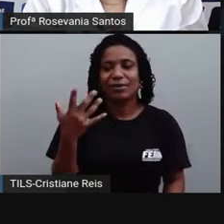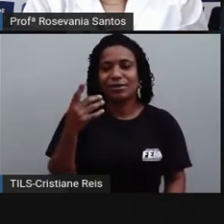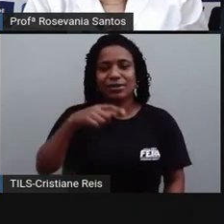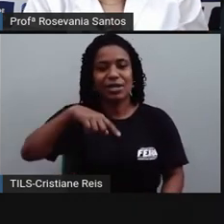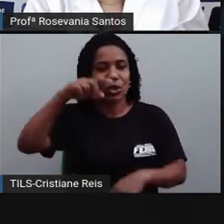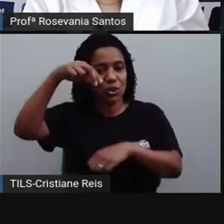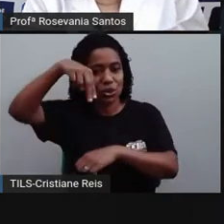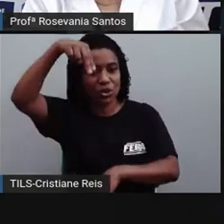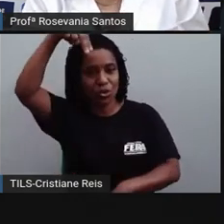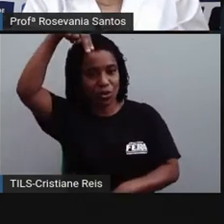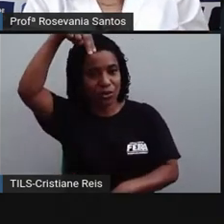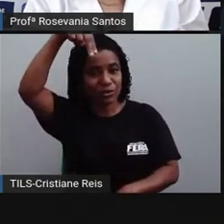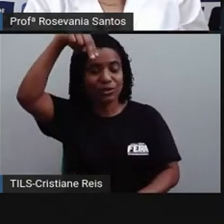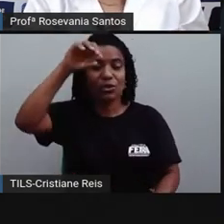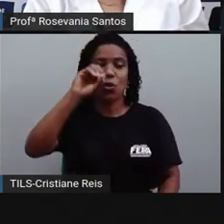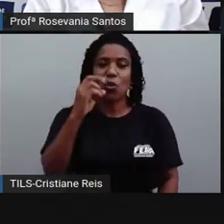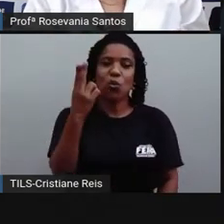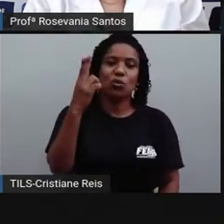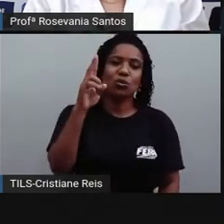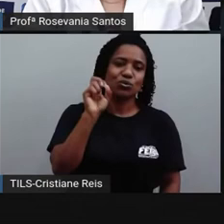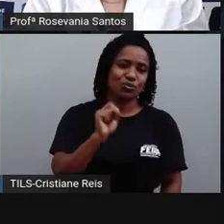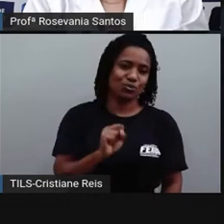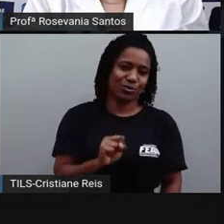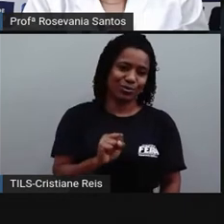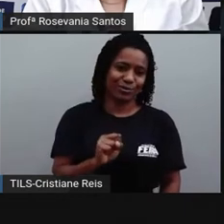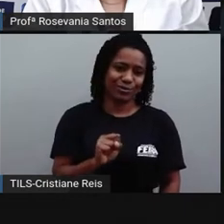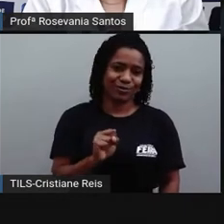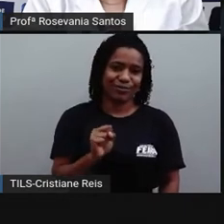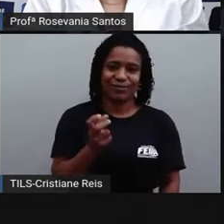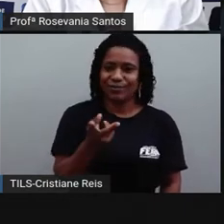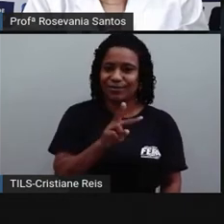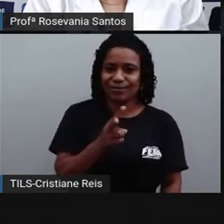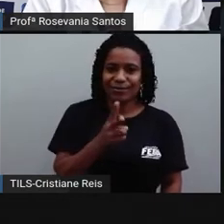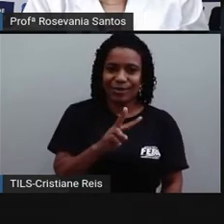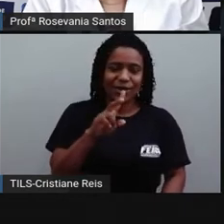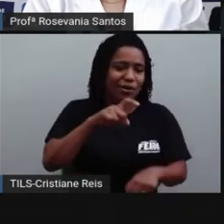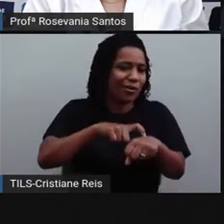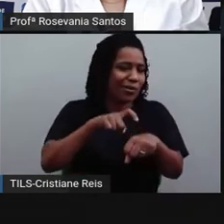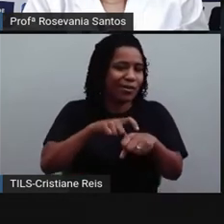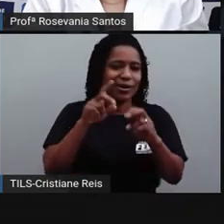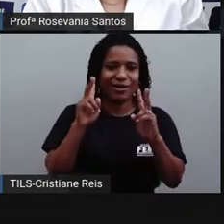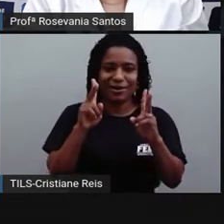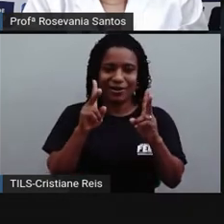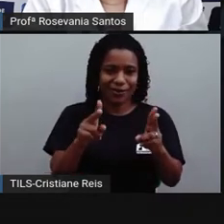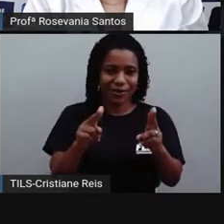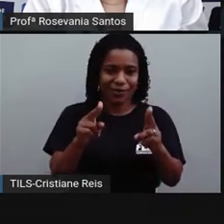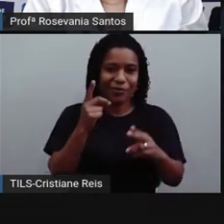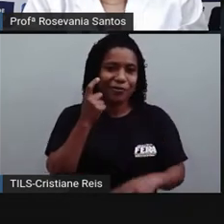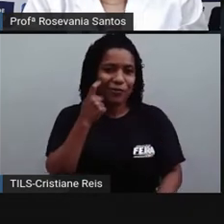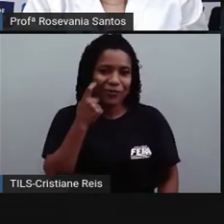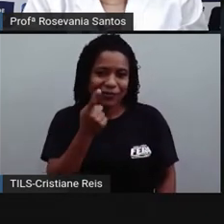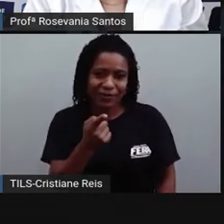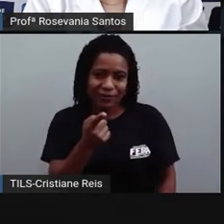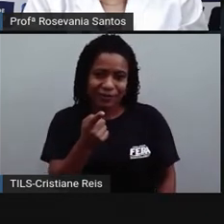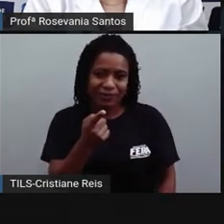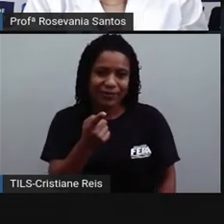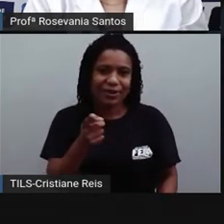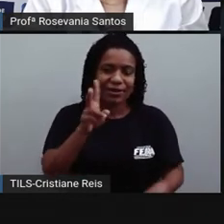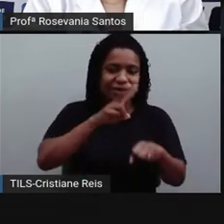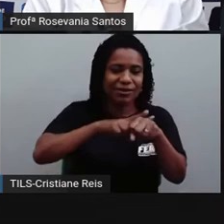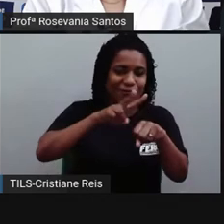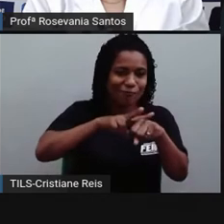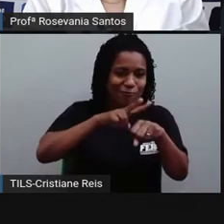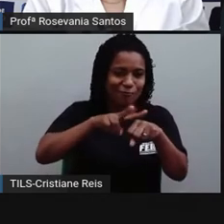norte, não importa se eu estou no hemisfério sul. É a mesma hora. Essa cor aqui, esse verdinho